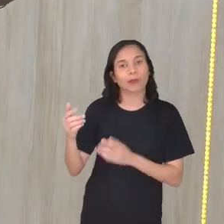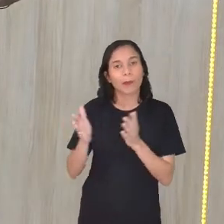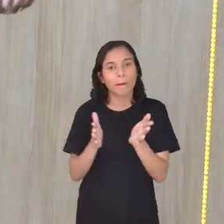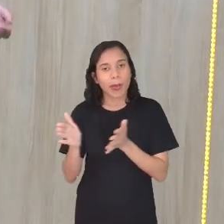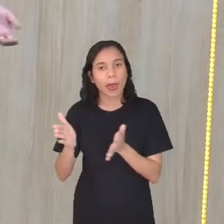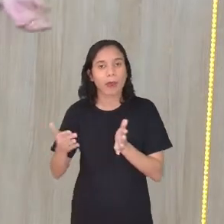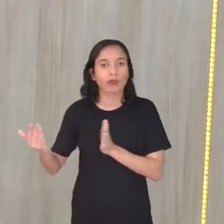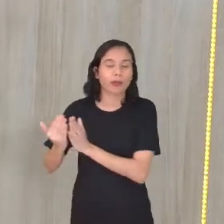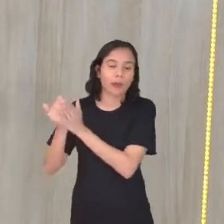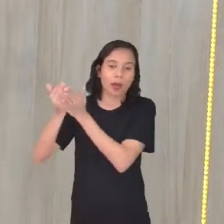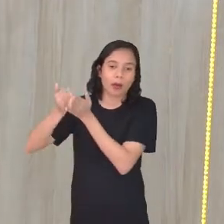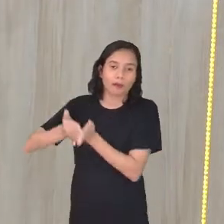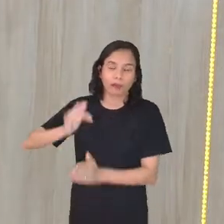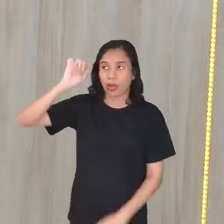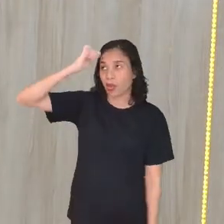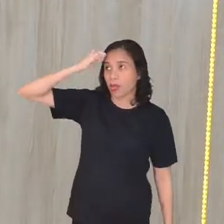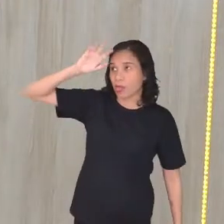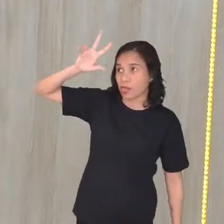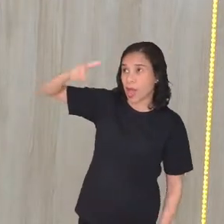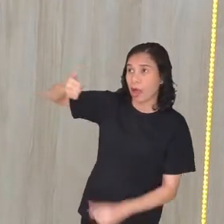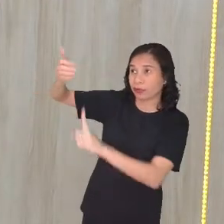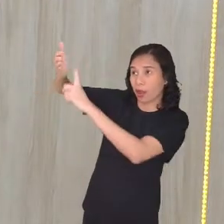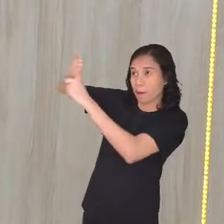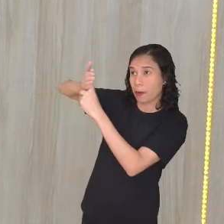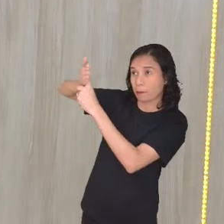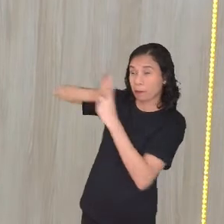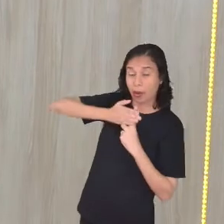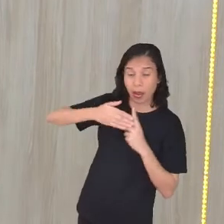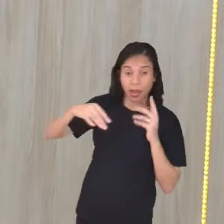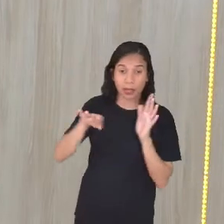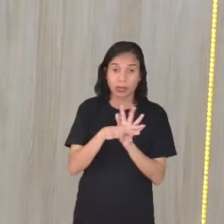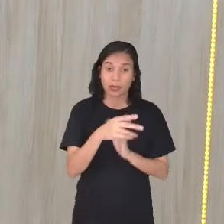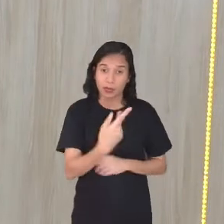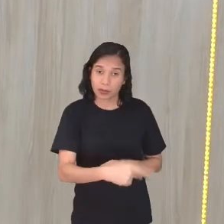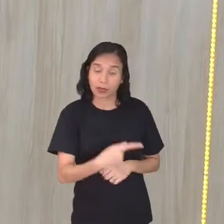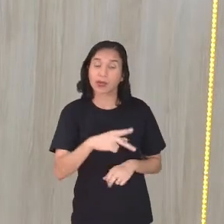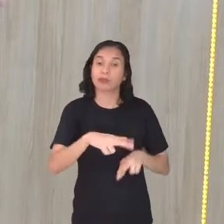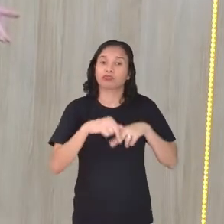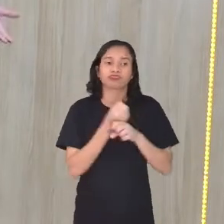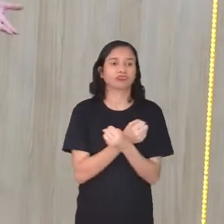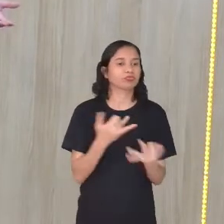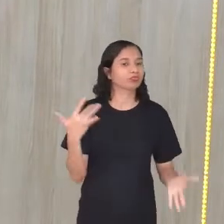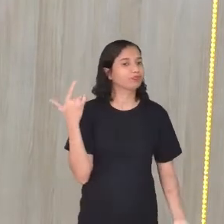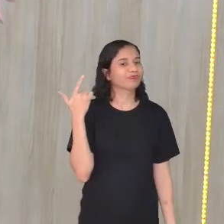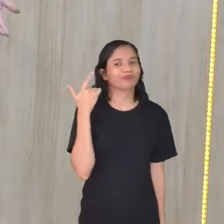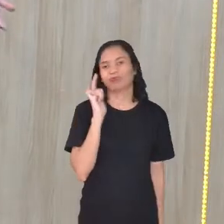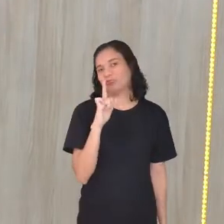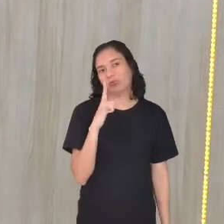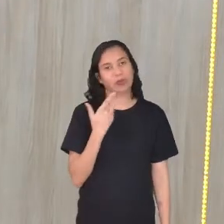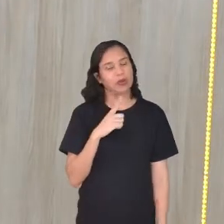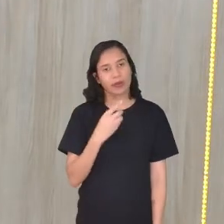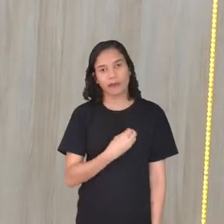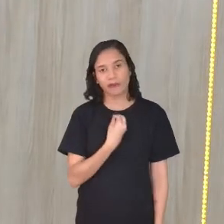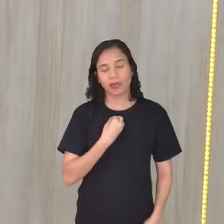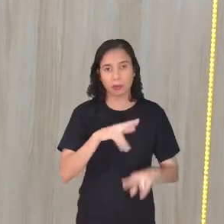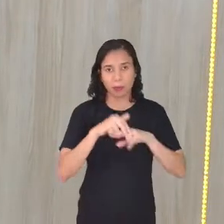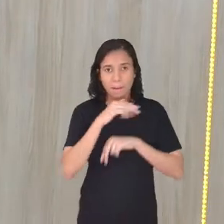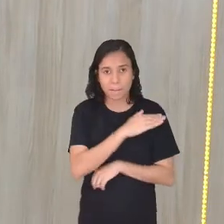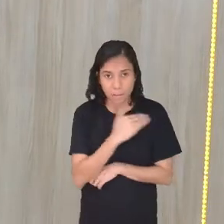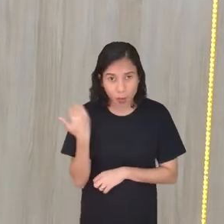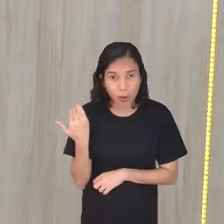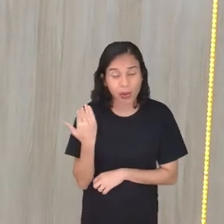percurso todo, né? De sair da África até a chegada aqui. E ali, muitos não resistiam, morriam. E outros